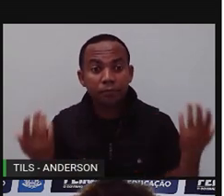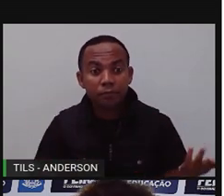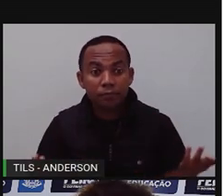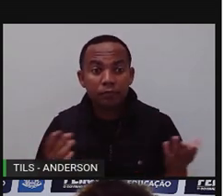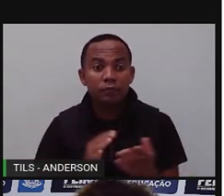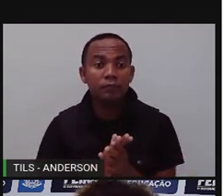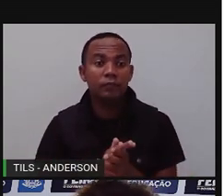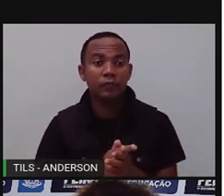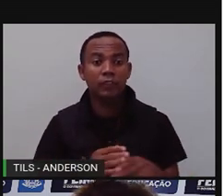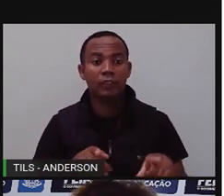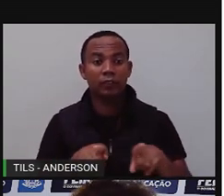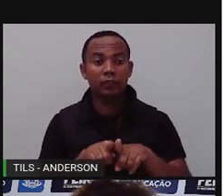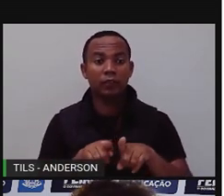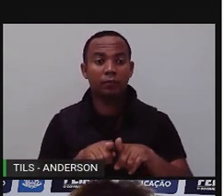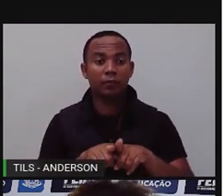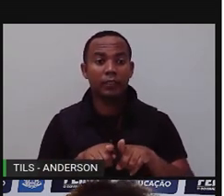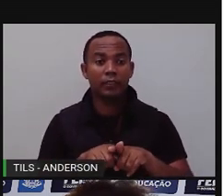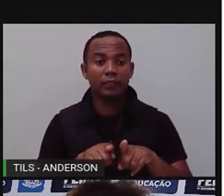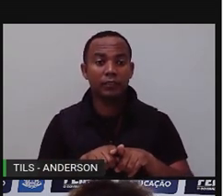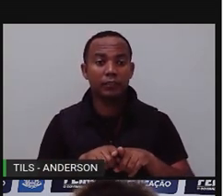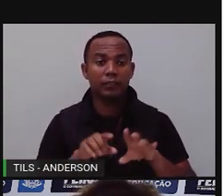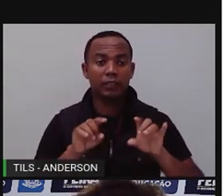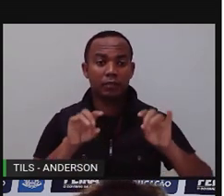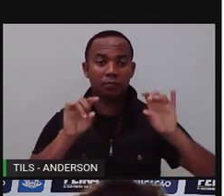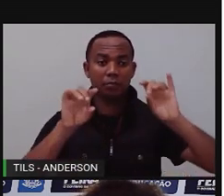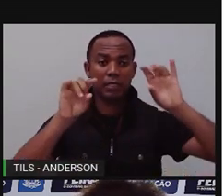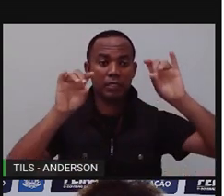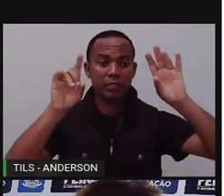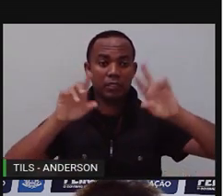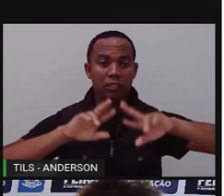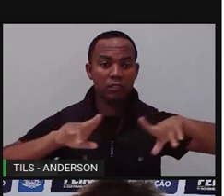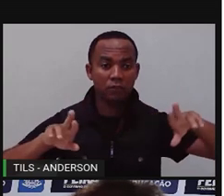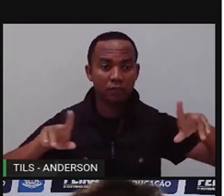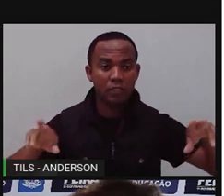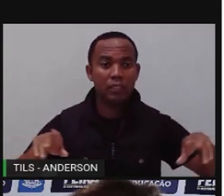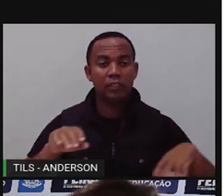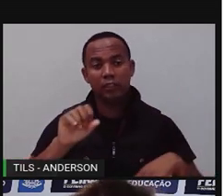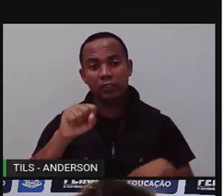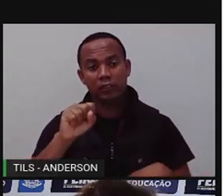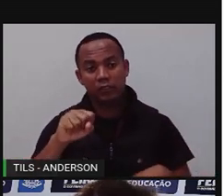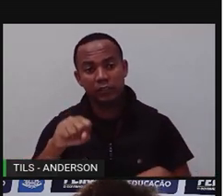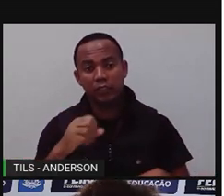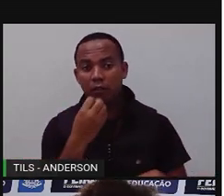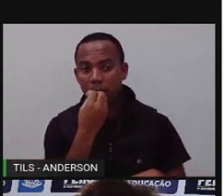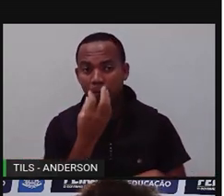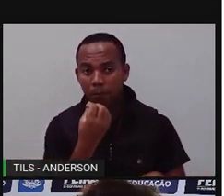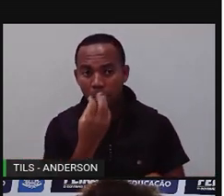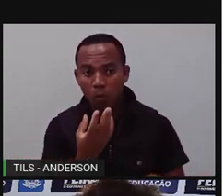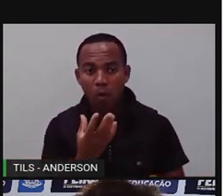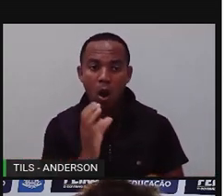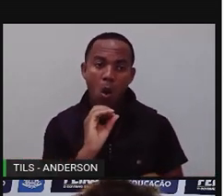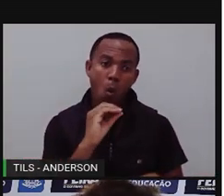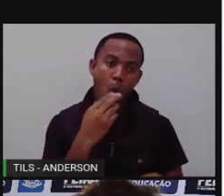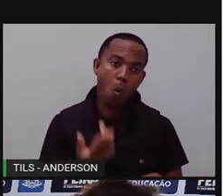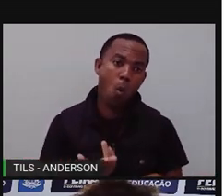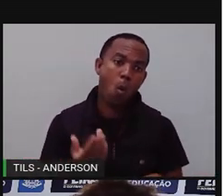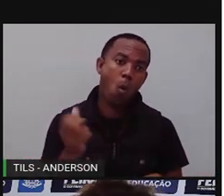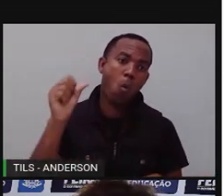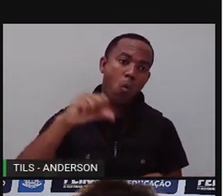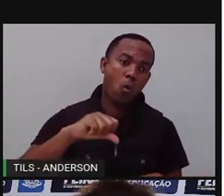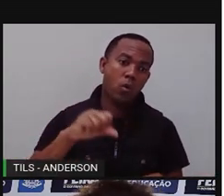né, entre indivíduos de espécies diferentes, pode ser harmônica ou não, pode ser boa ou ruim, né? No caso ali da